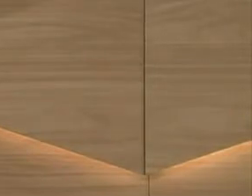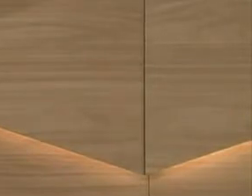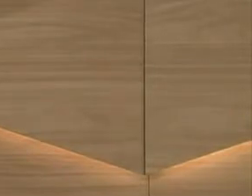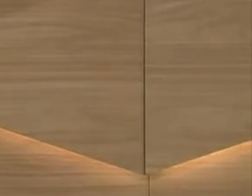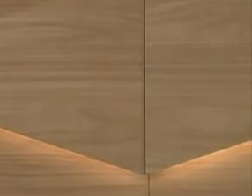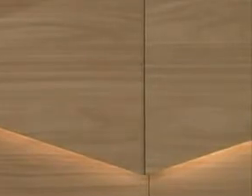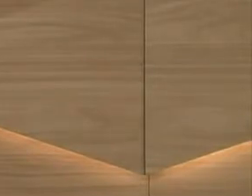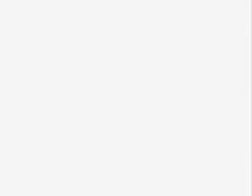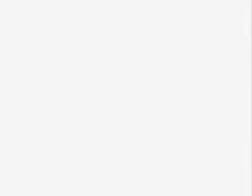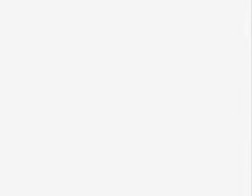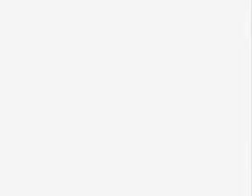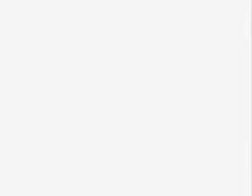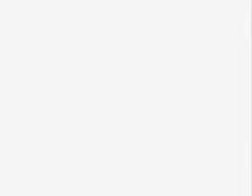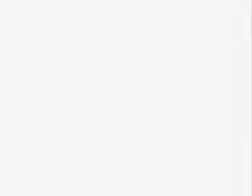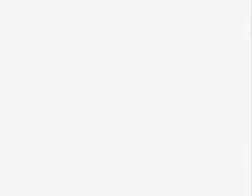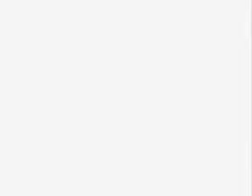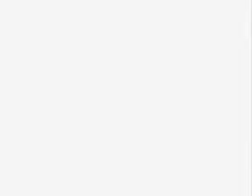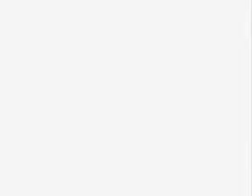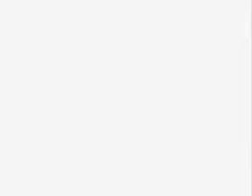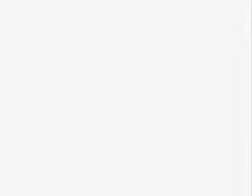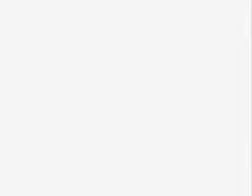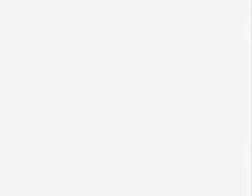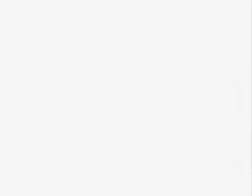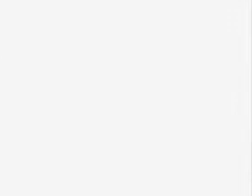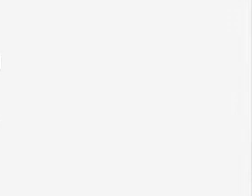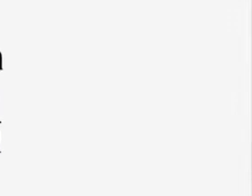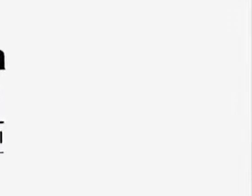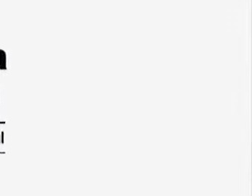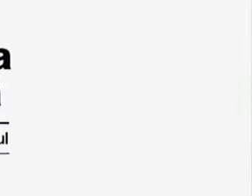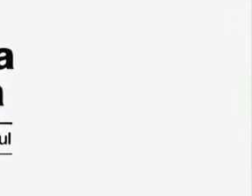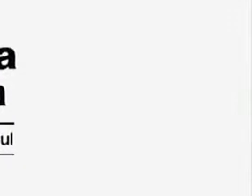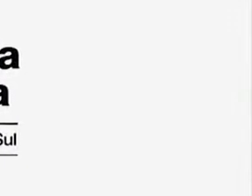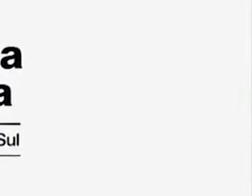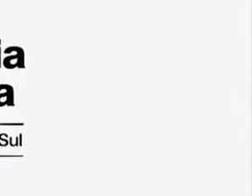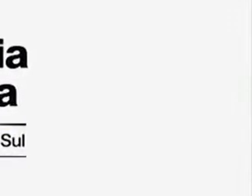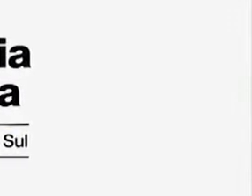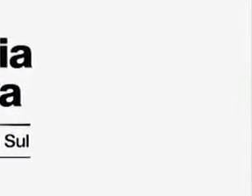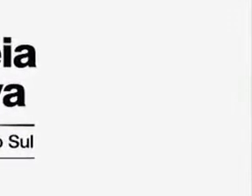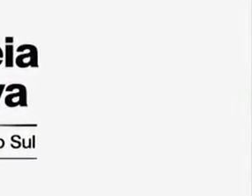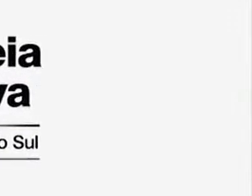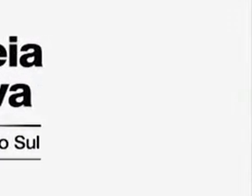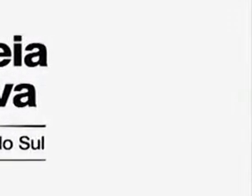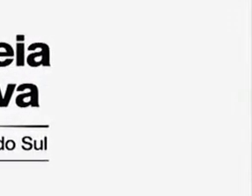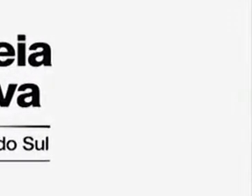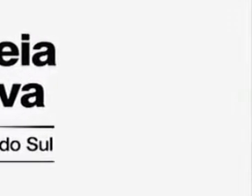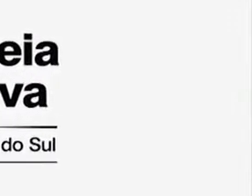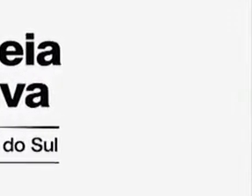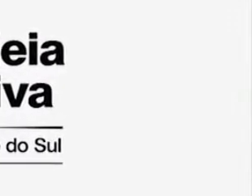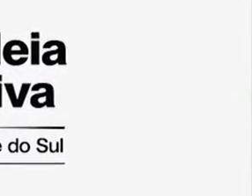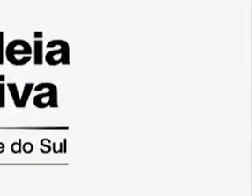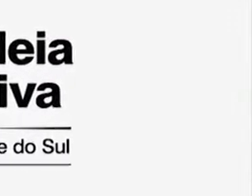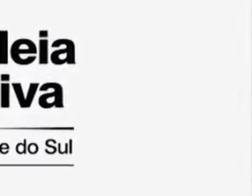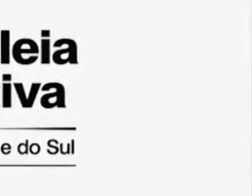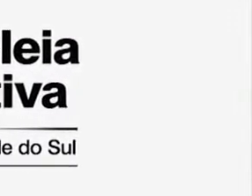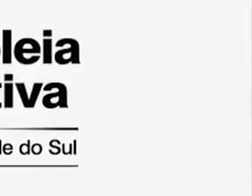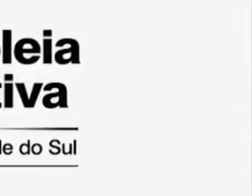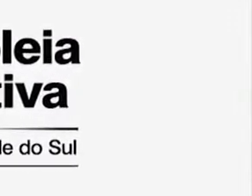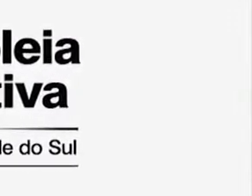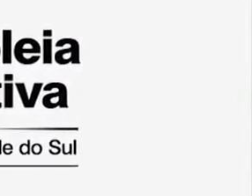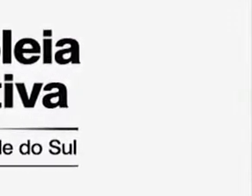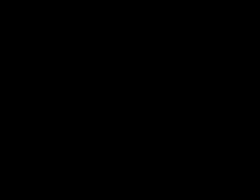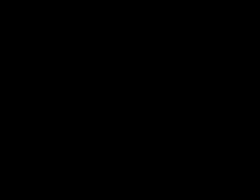Assembleia Assembleia Legislativa do Rio Grande do Sul democracia ativa e interativa